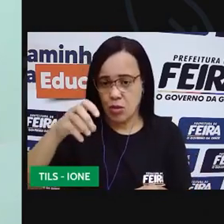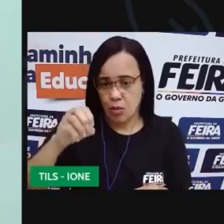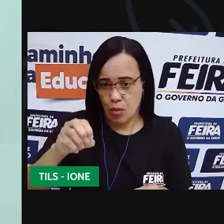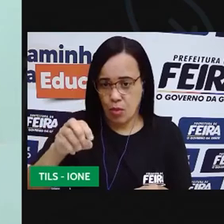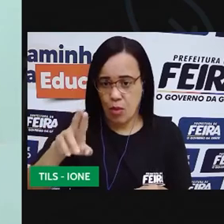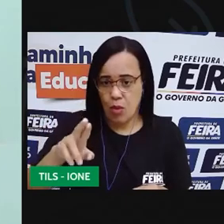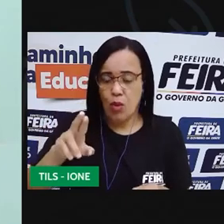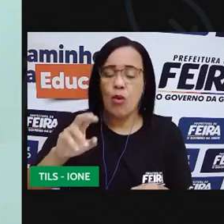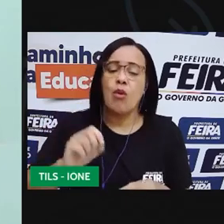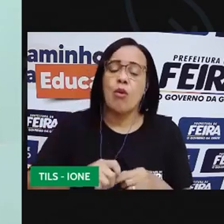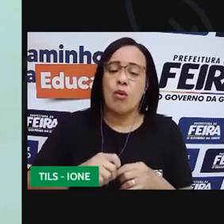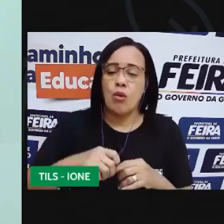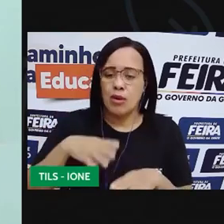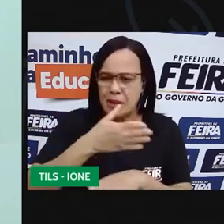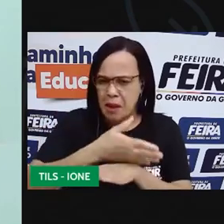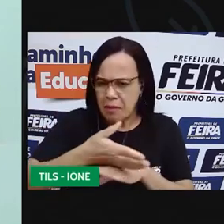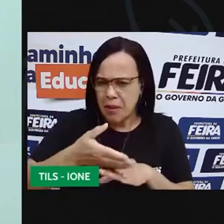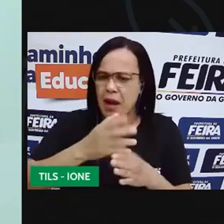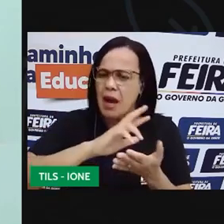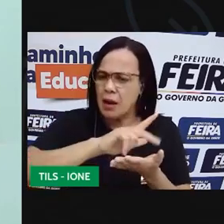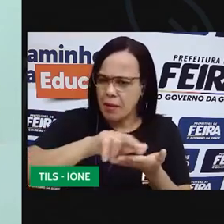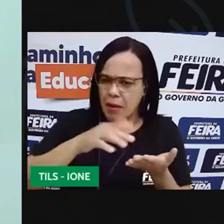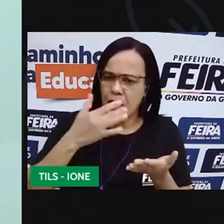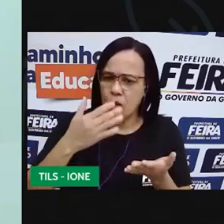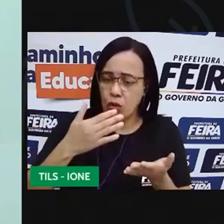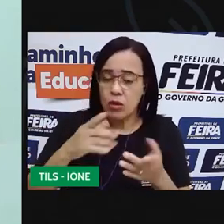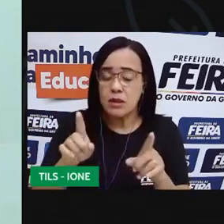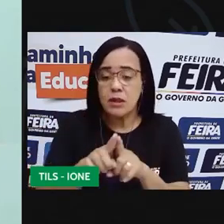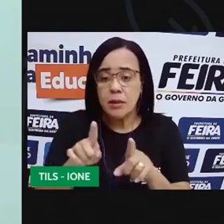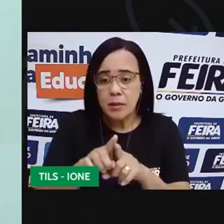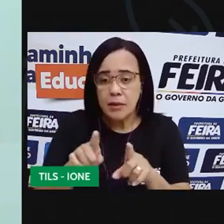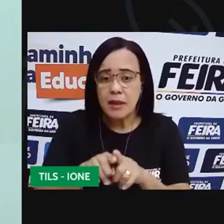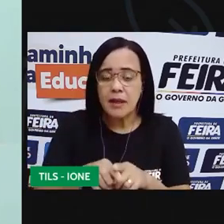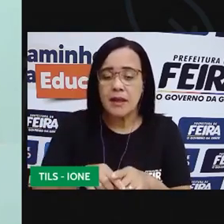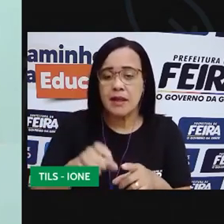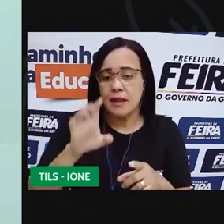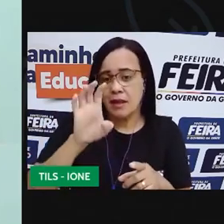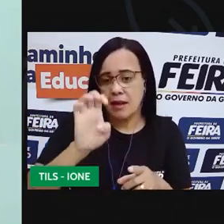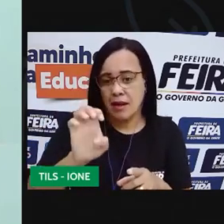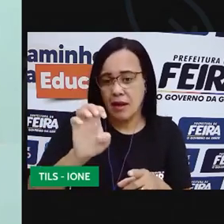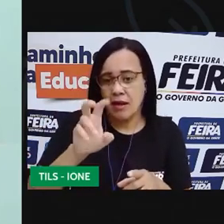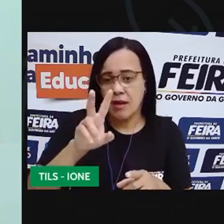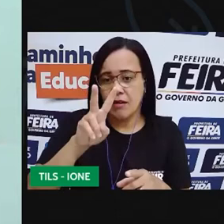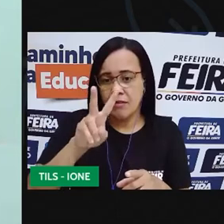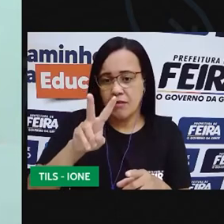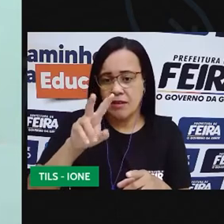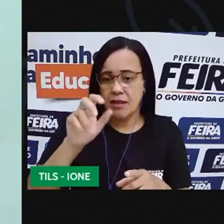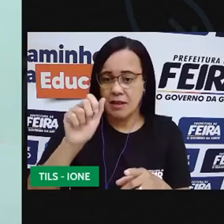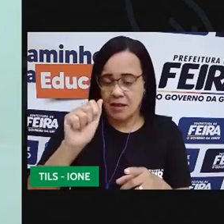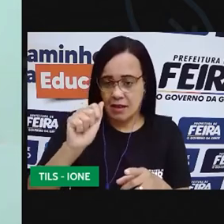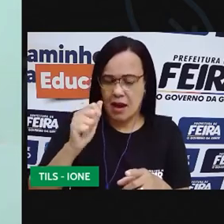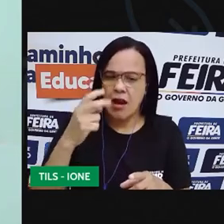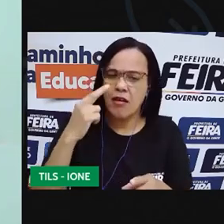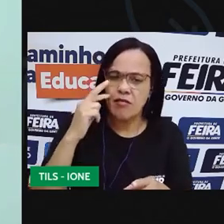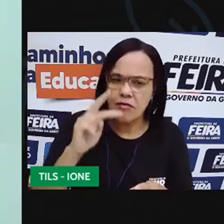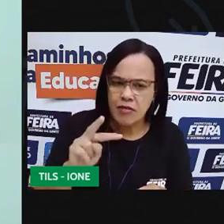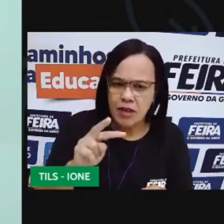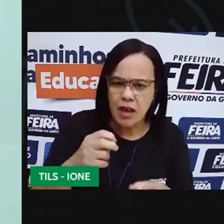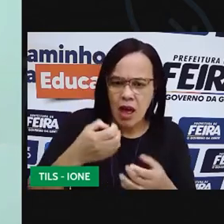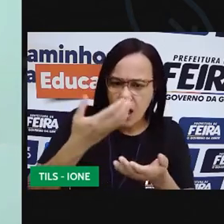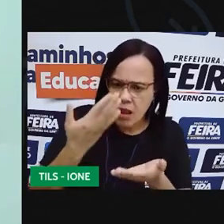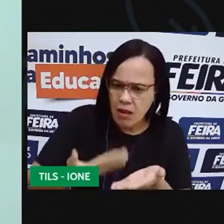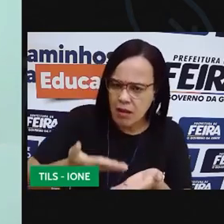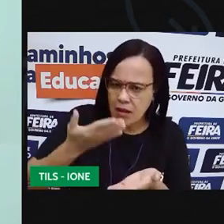um de cada vez para que vocês observem. Se é um material leve, ele vai boiar. Se for um material